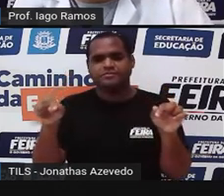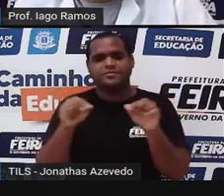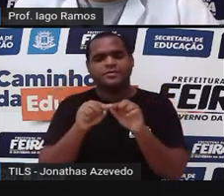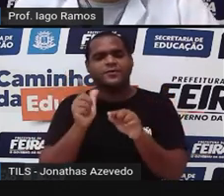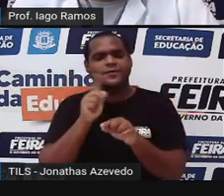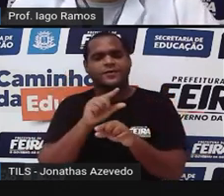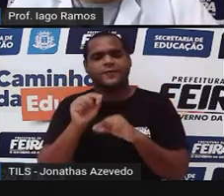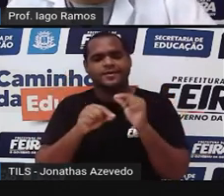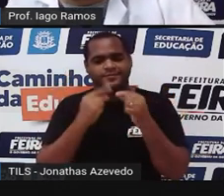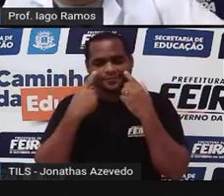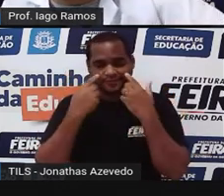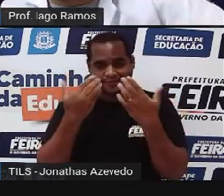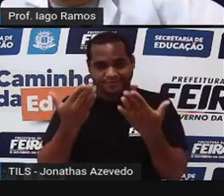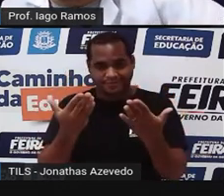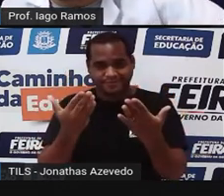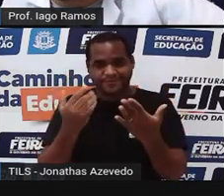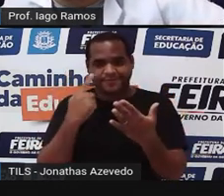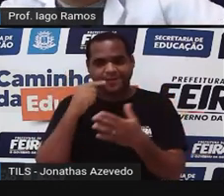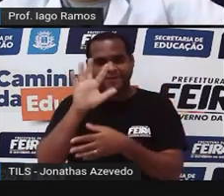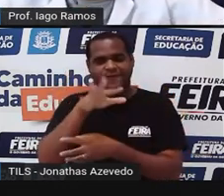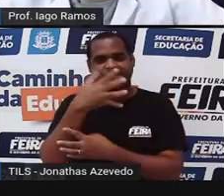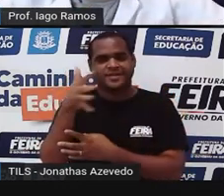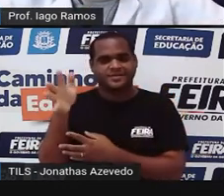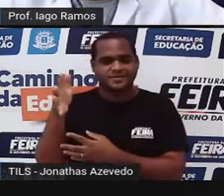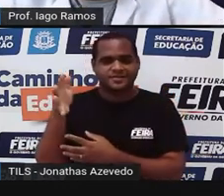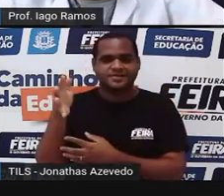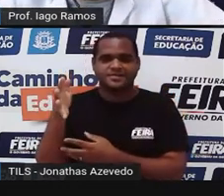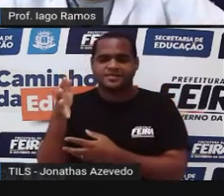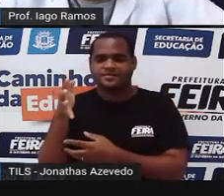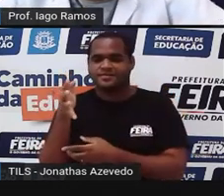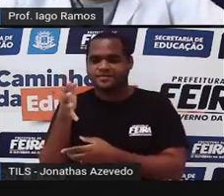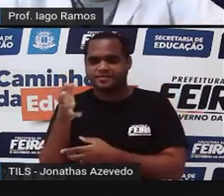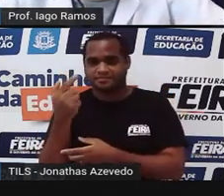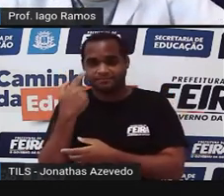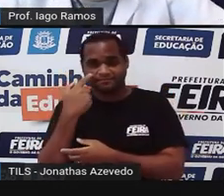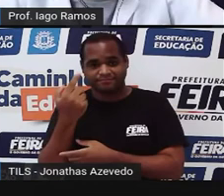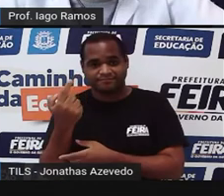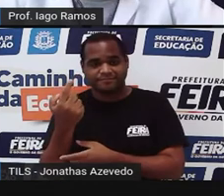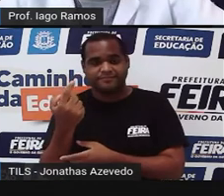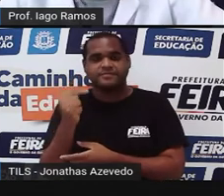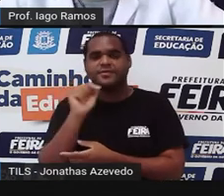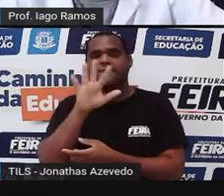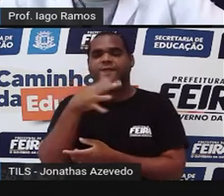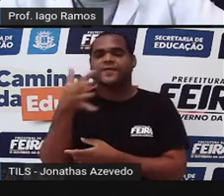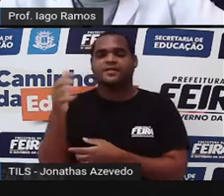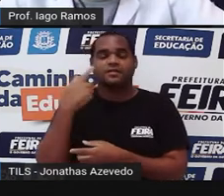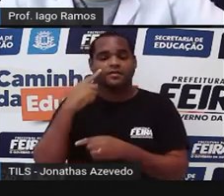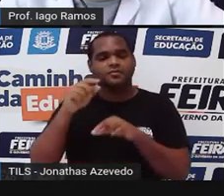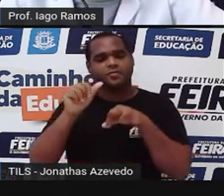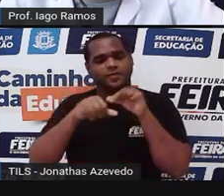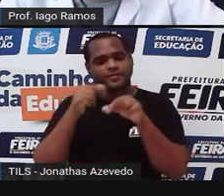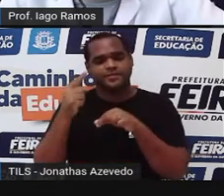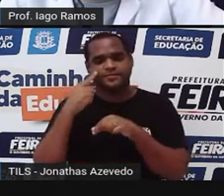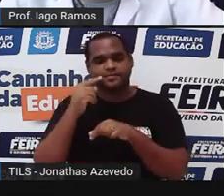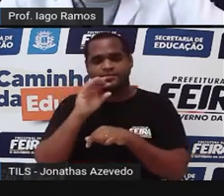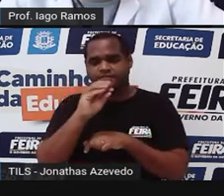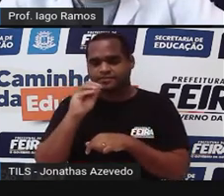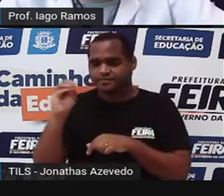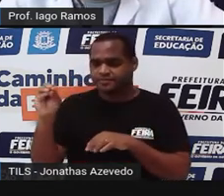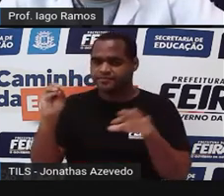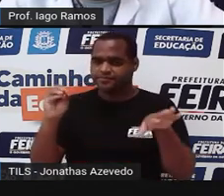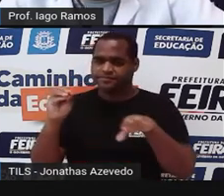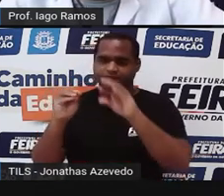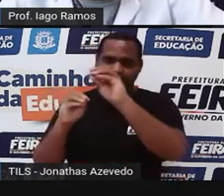Está ali a figura, vou colocar aqui uma malha, certo? E eu vou mexer nessa figura. só consigo fazer retângulos aí